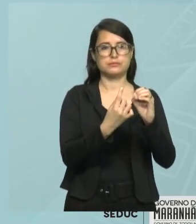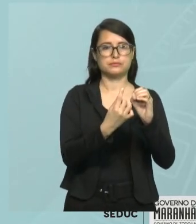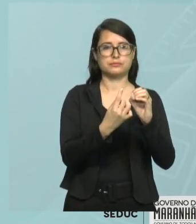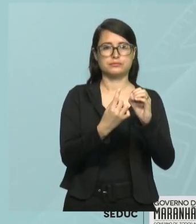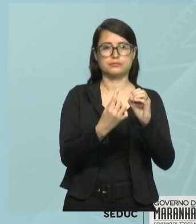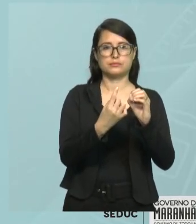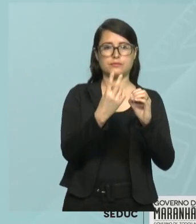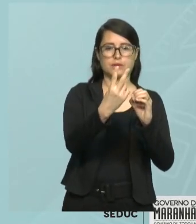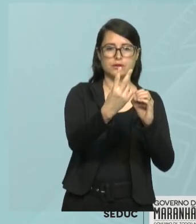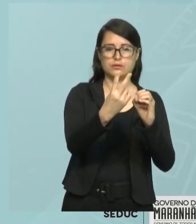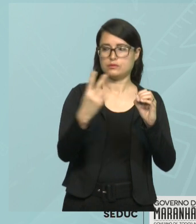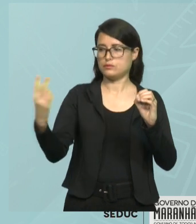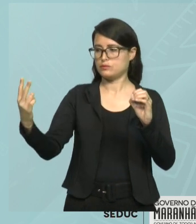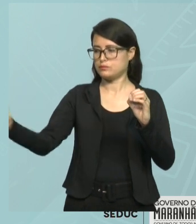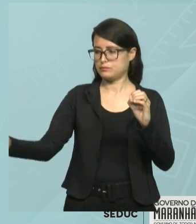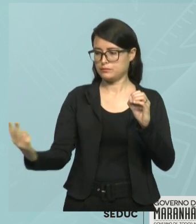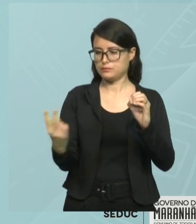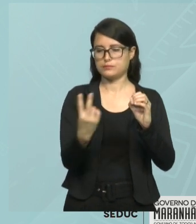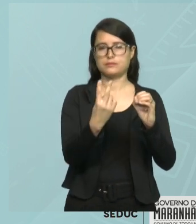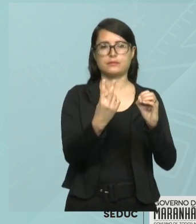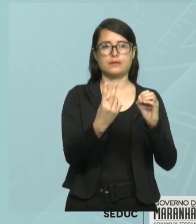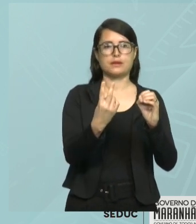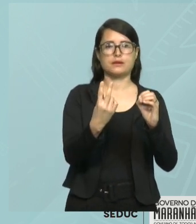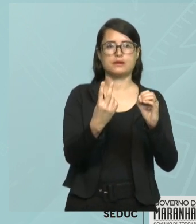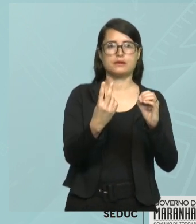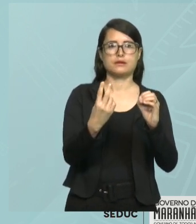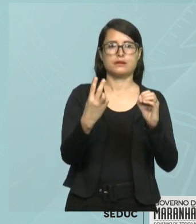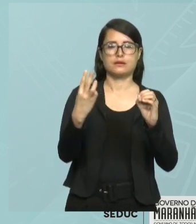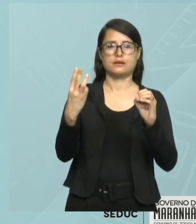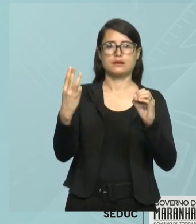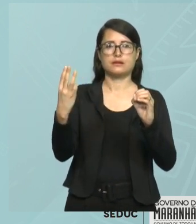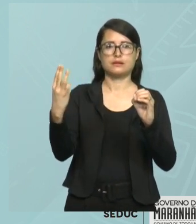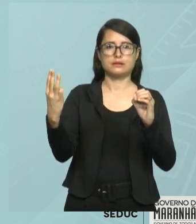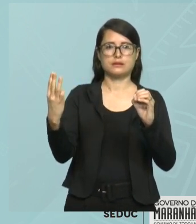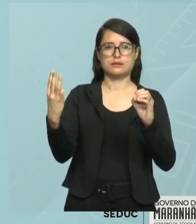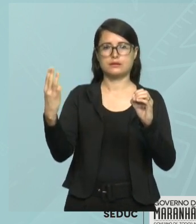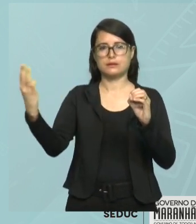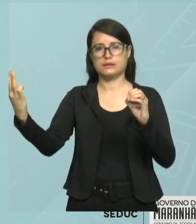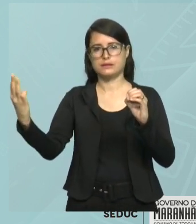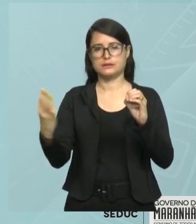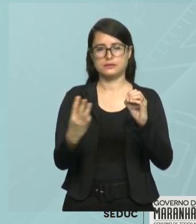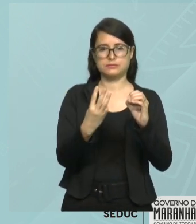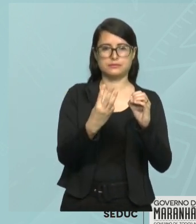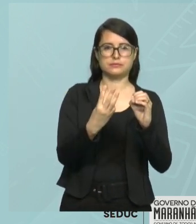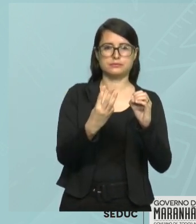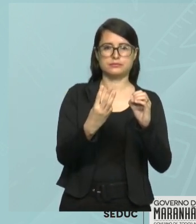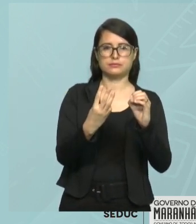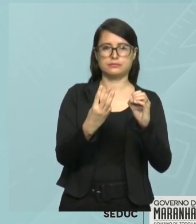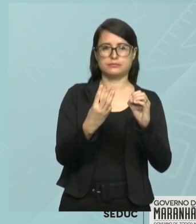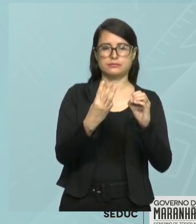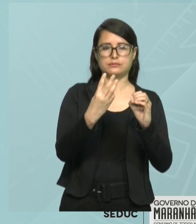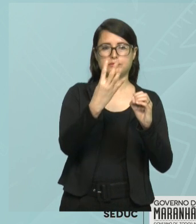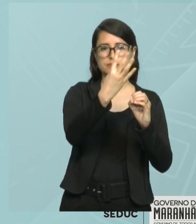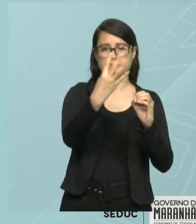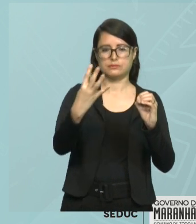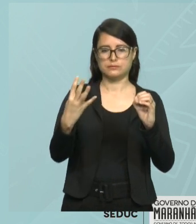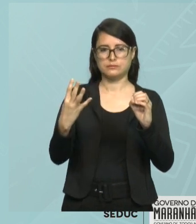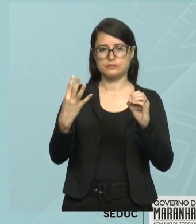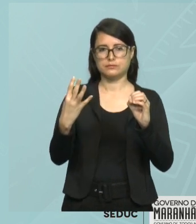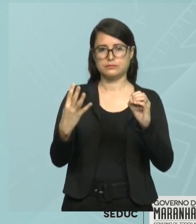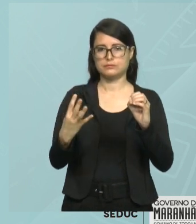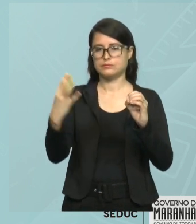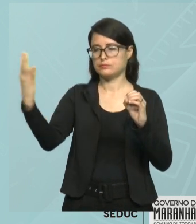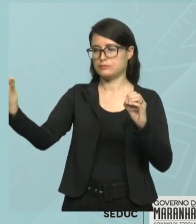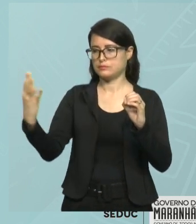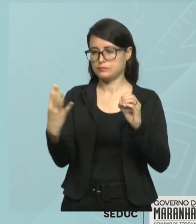o dois, que pertence aos dois conjuntos, e três, que pertence apenas ao B, quatro, que pertence aos dois conjuntos,